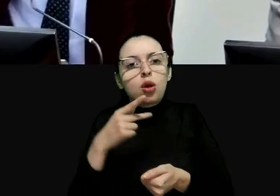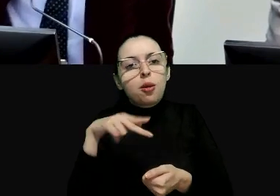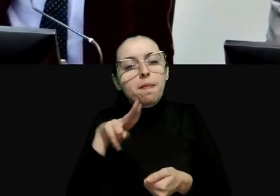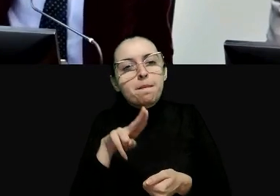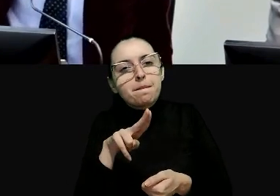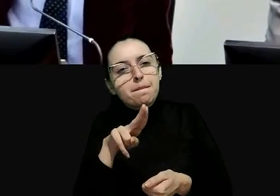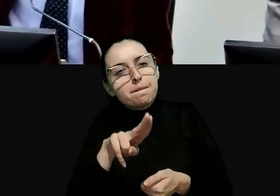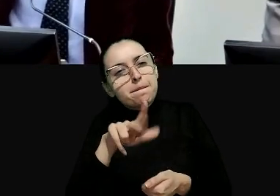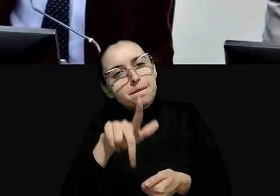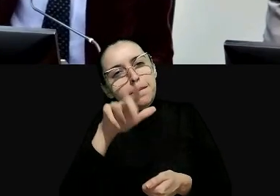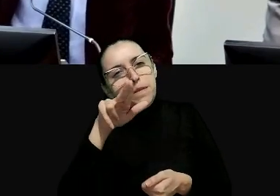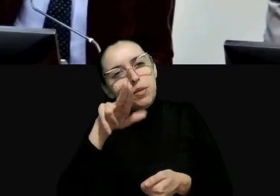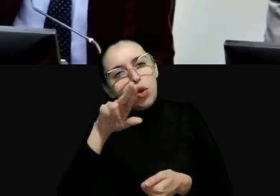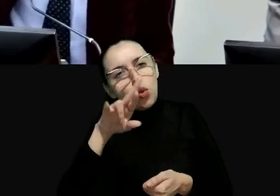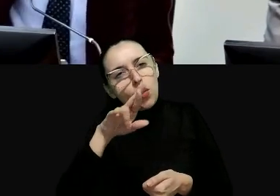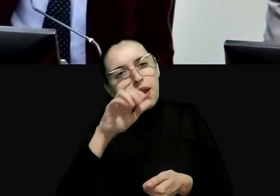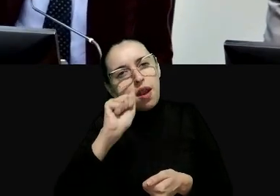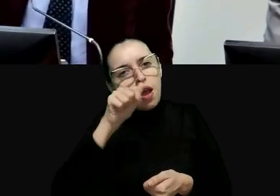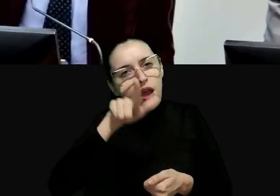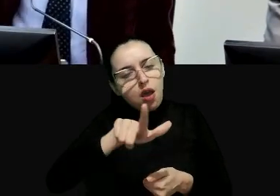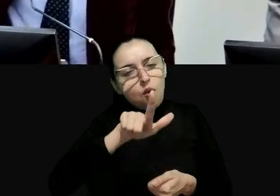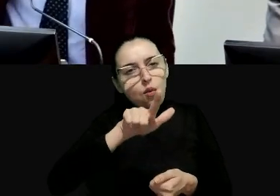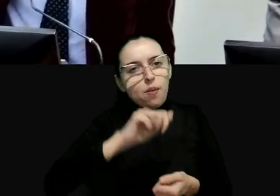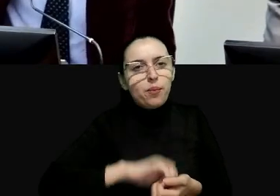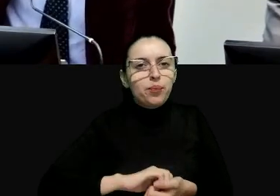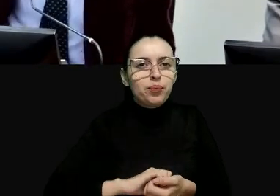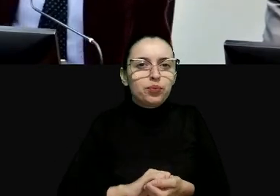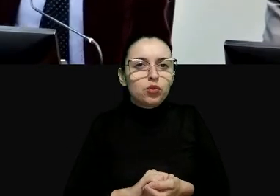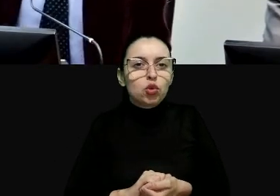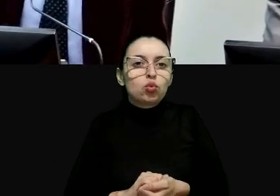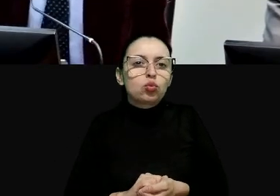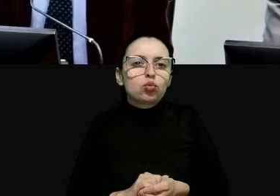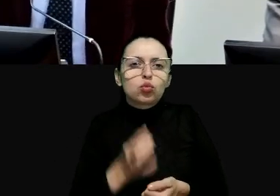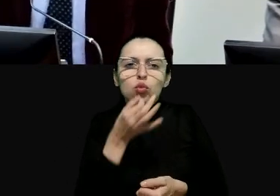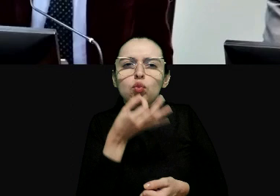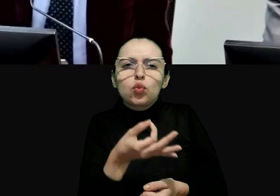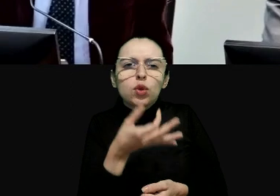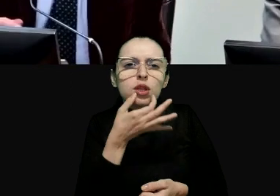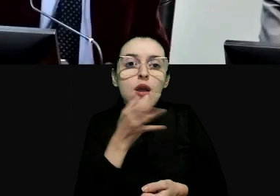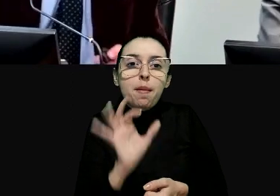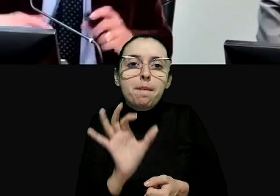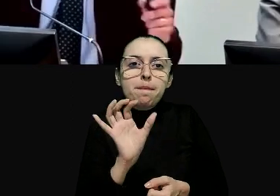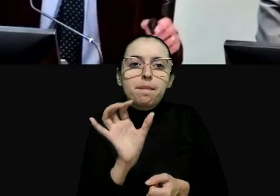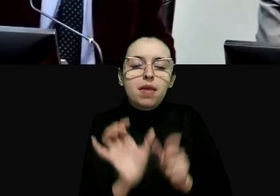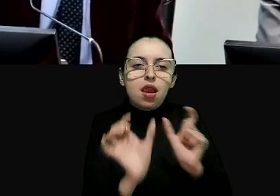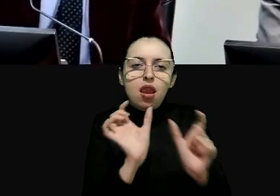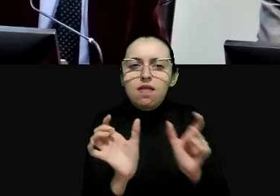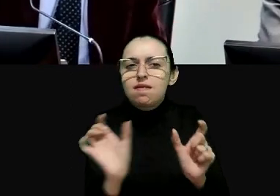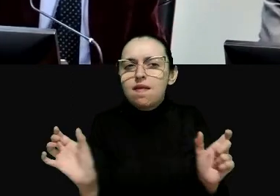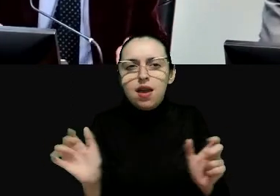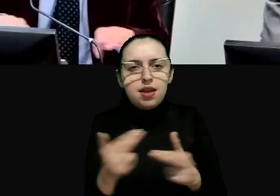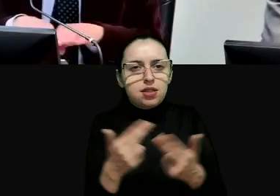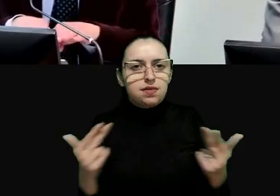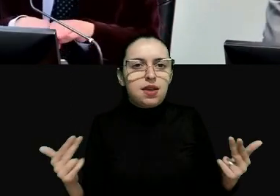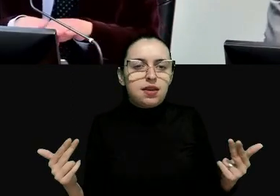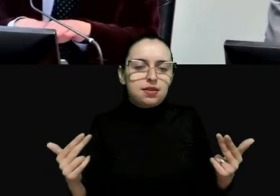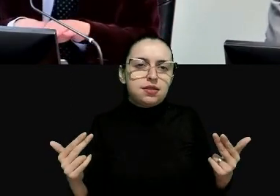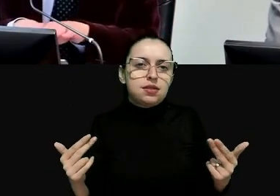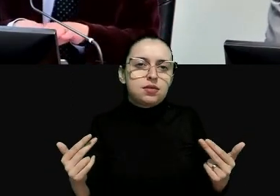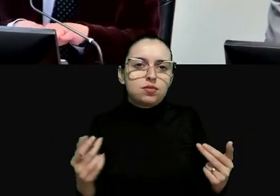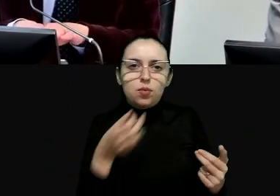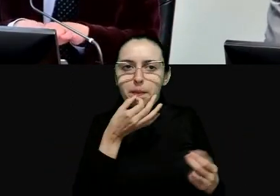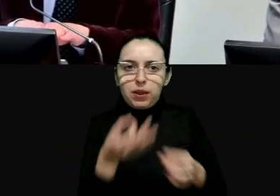e em um sistema plural não há a última palavra o ponto central é que há várias palavras e os